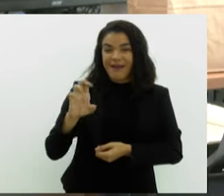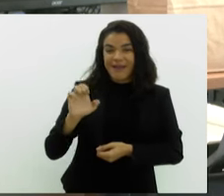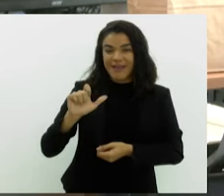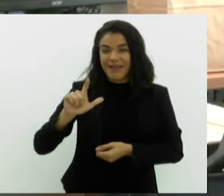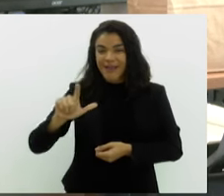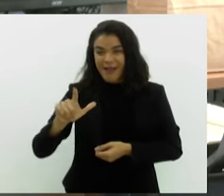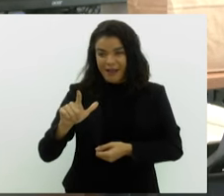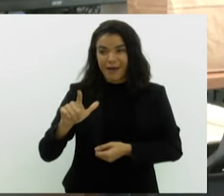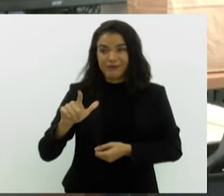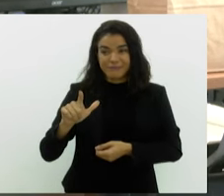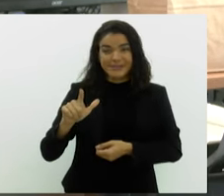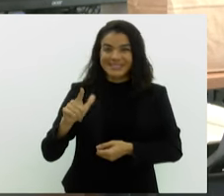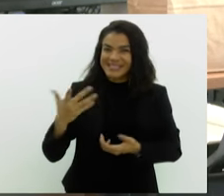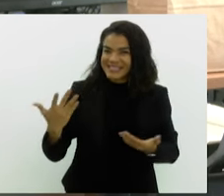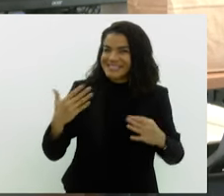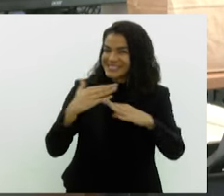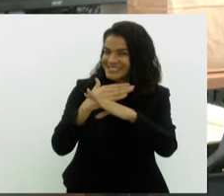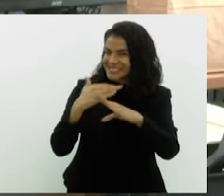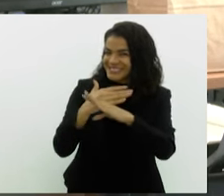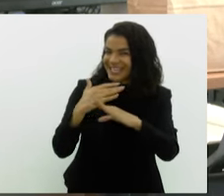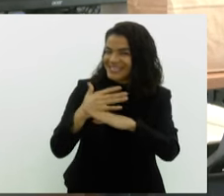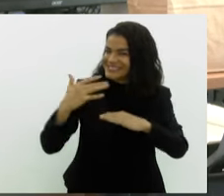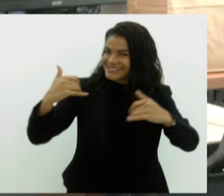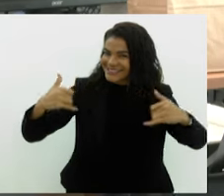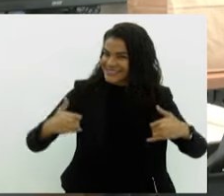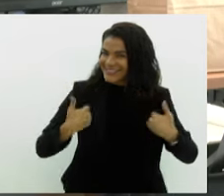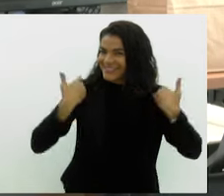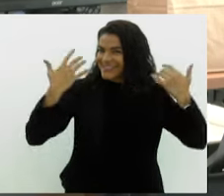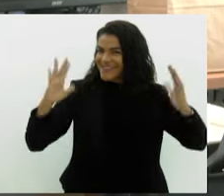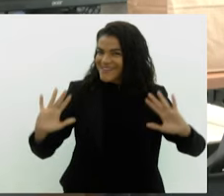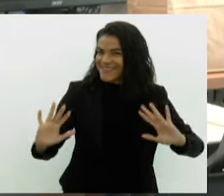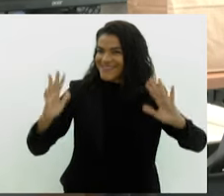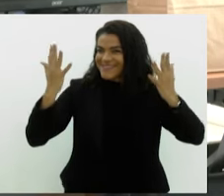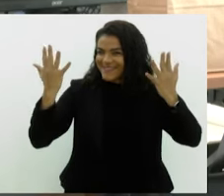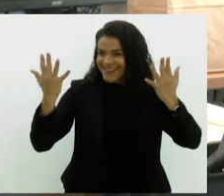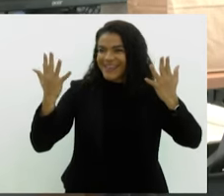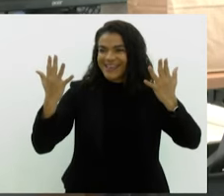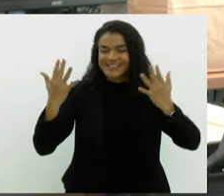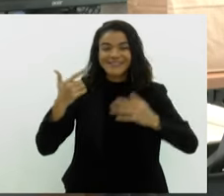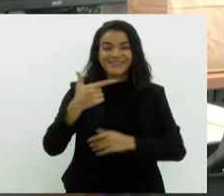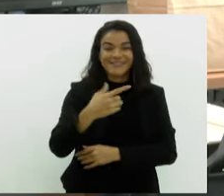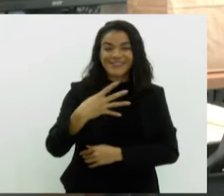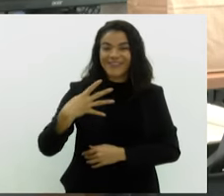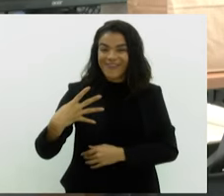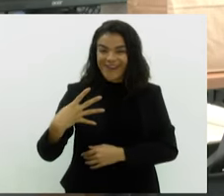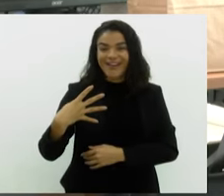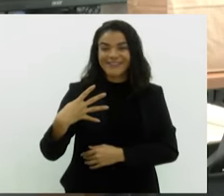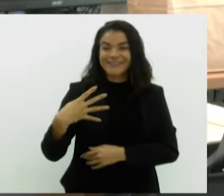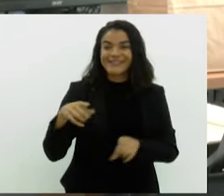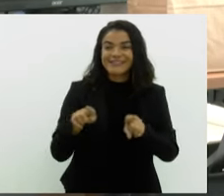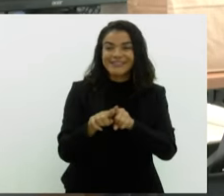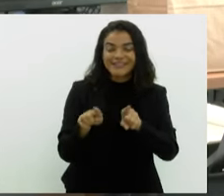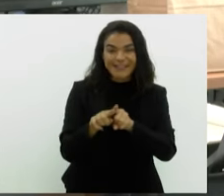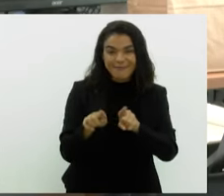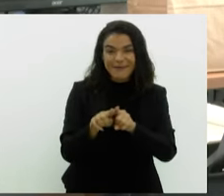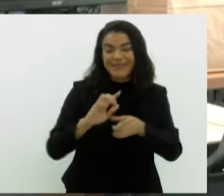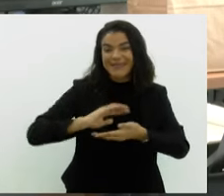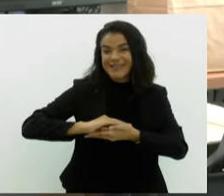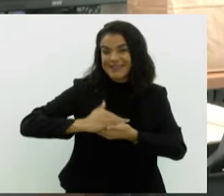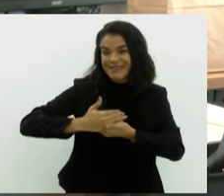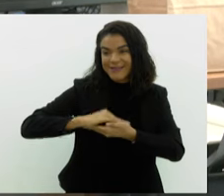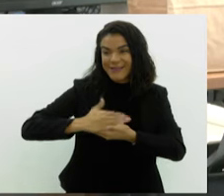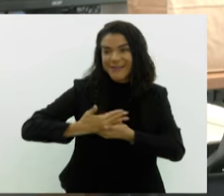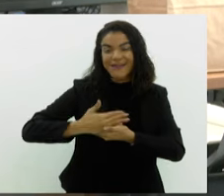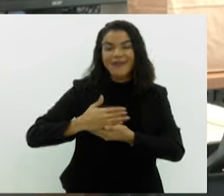das Ostras, que são as cidades que fazem aniversário e têm festa essa semana, 24 graus em Areal e também 24 em Rio das